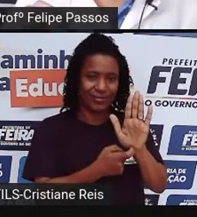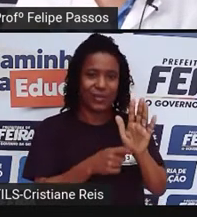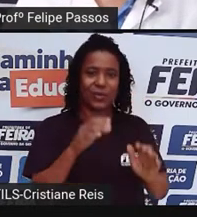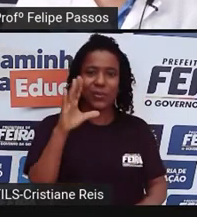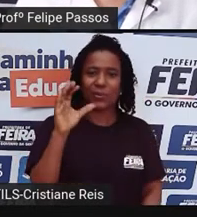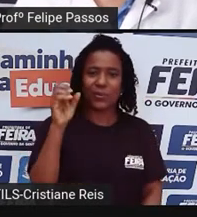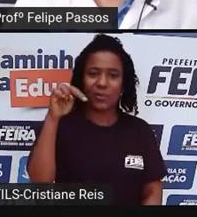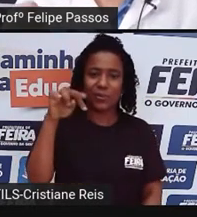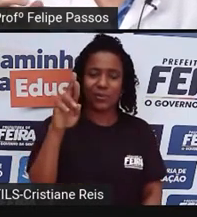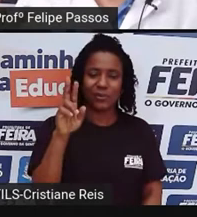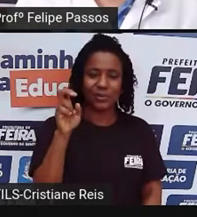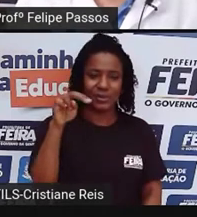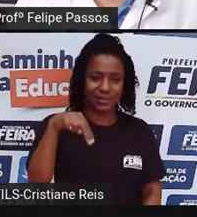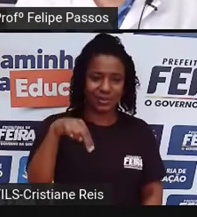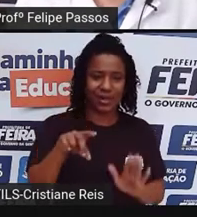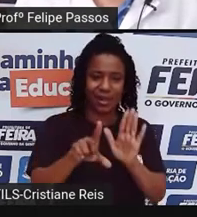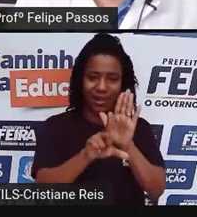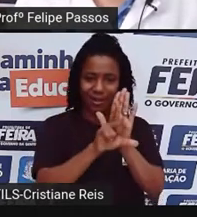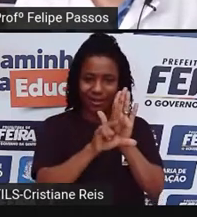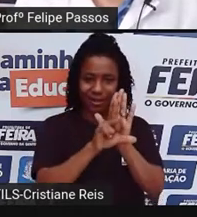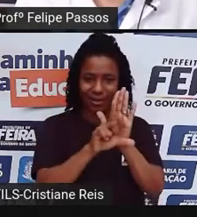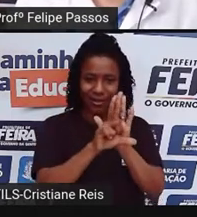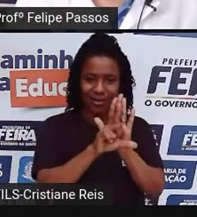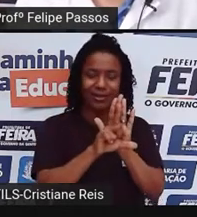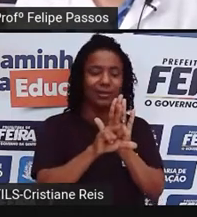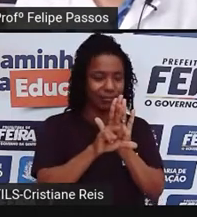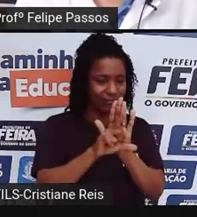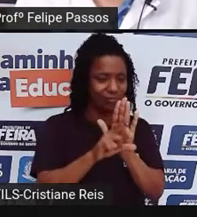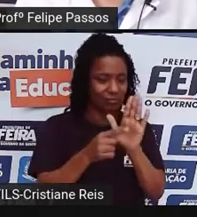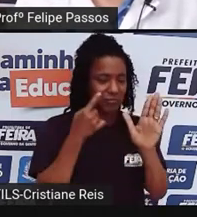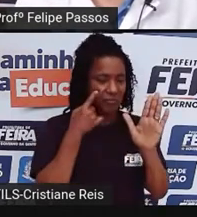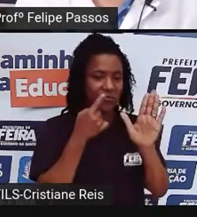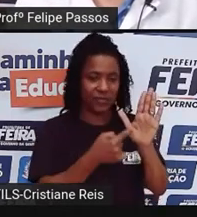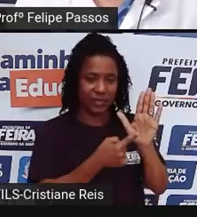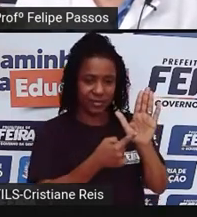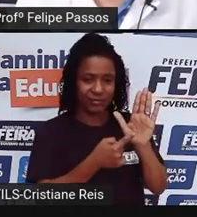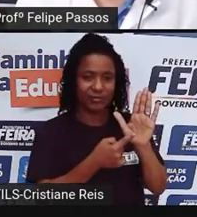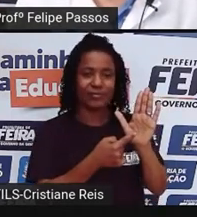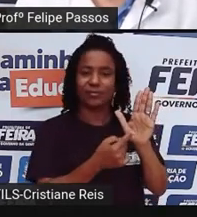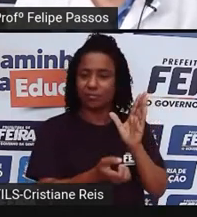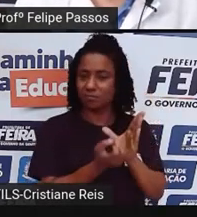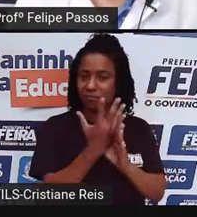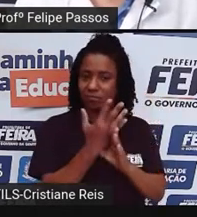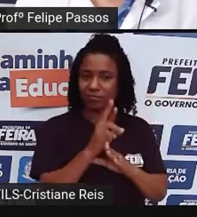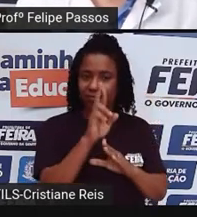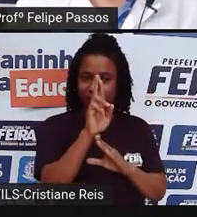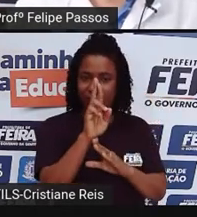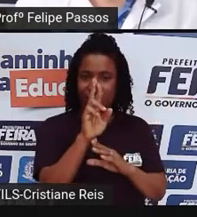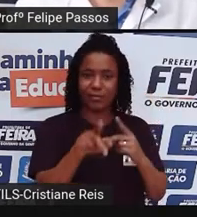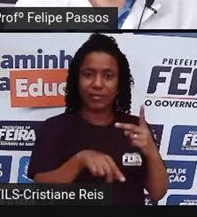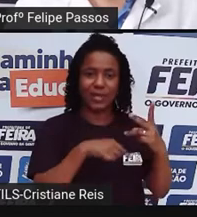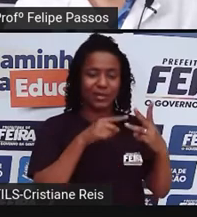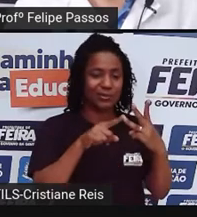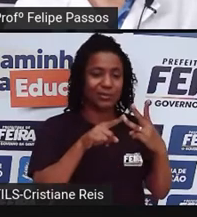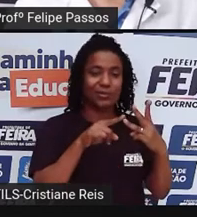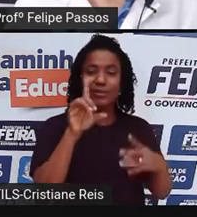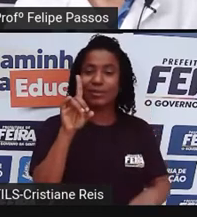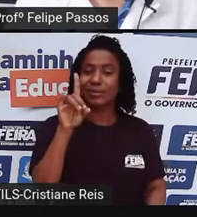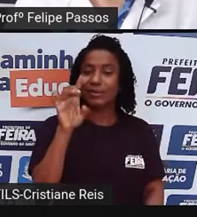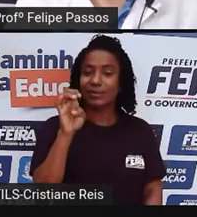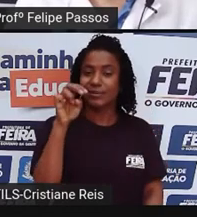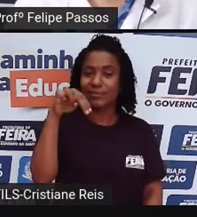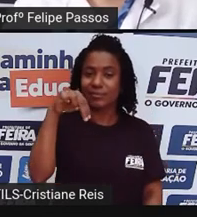ele vai criar, rever, revisar as leis. O DENATRAN, ele aplica, ele executa, certo?